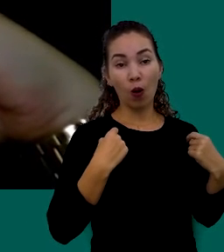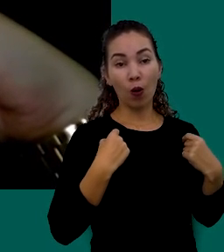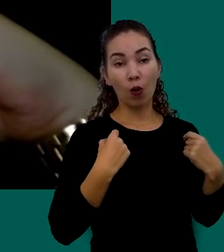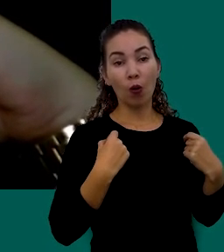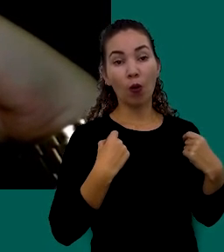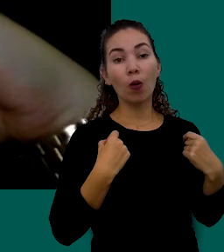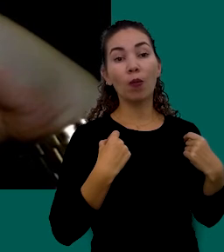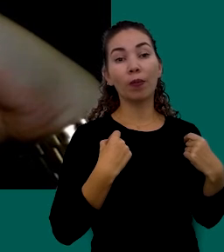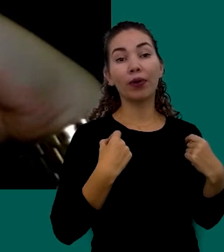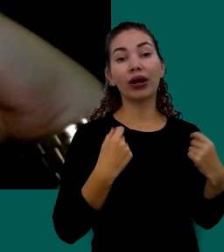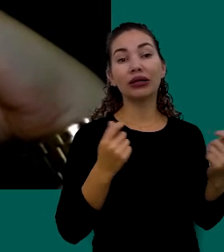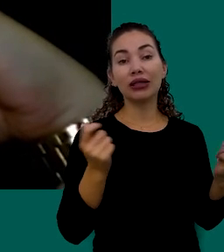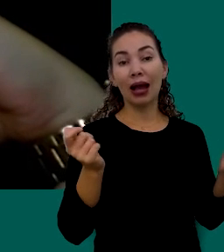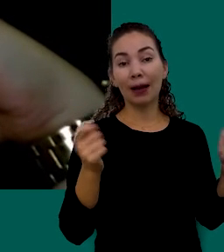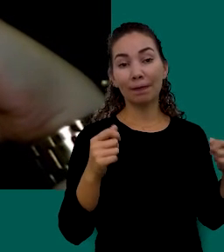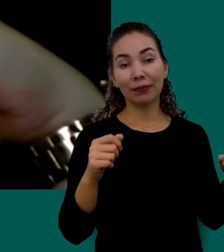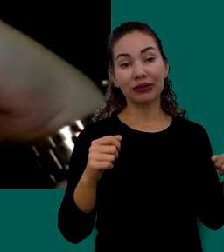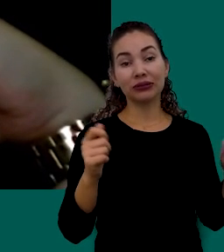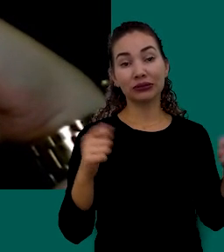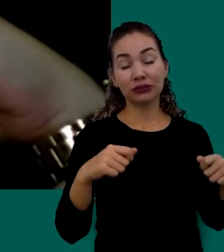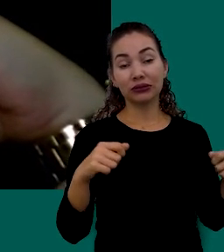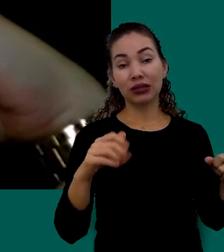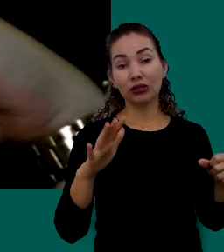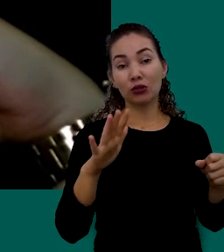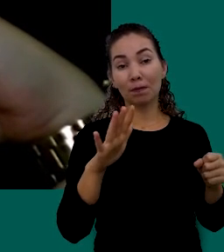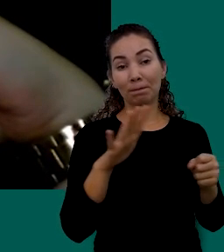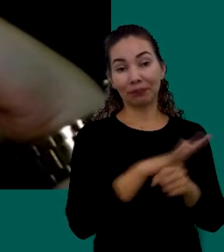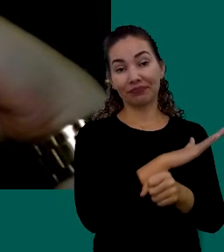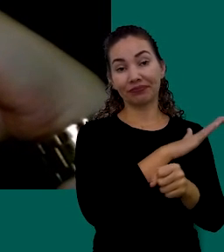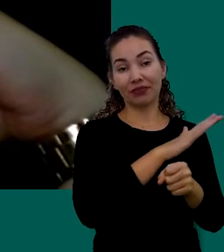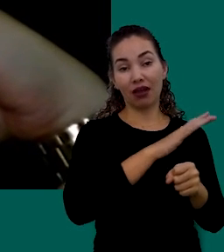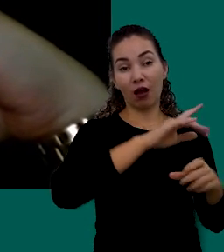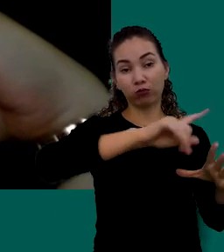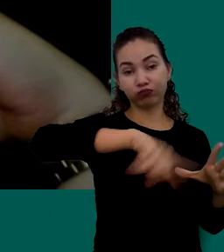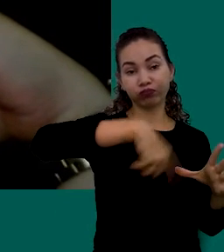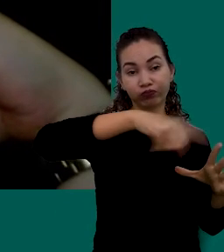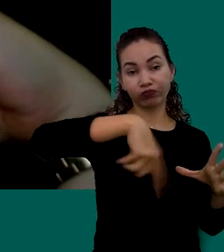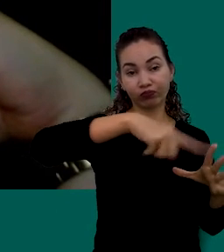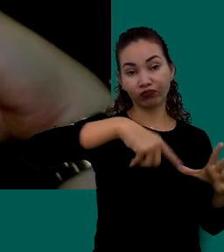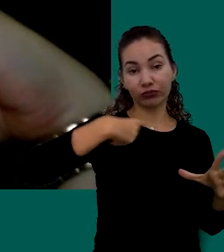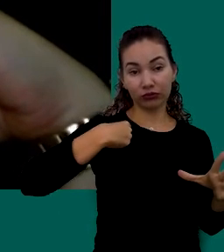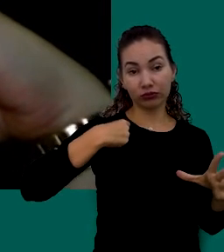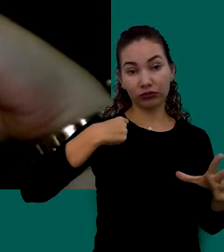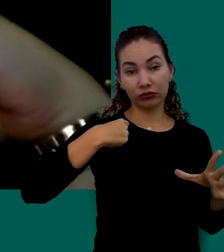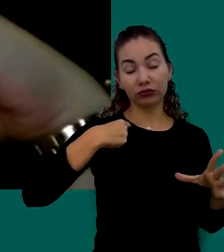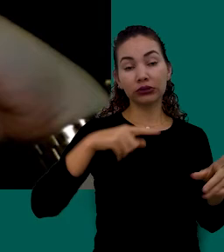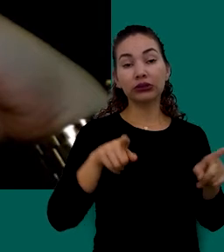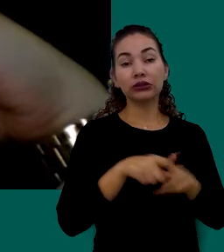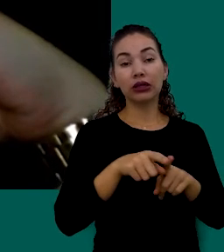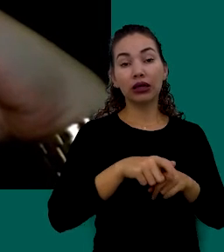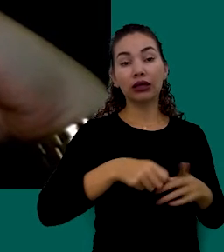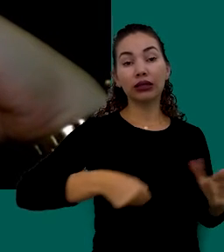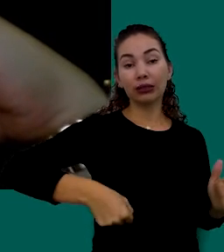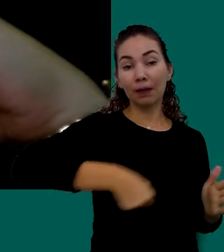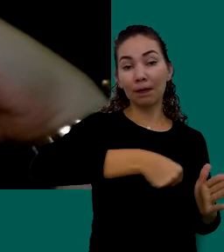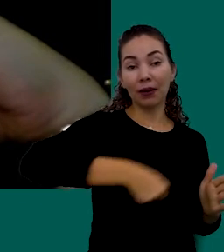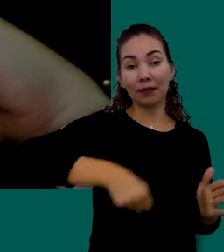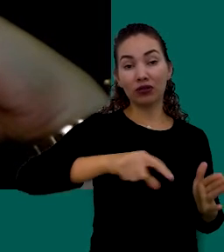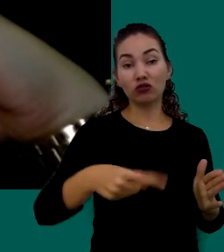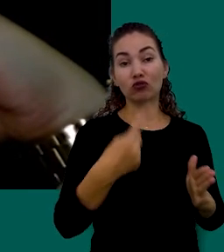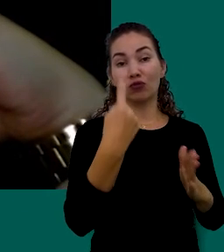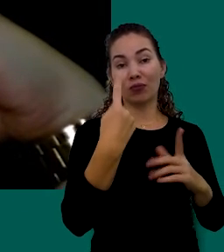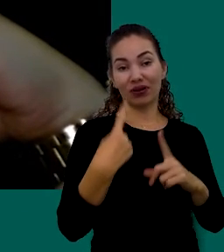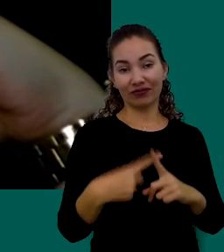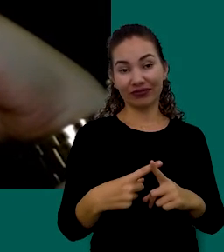A Capacidade Máxima Da Sua Máquina De Lavar E Também Passe As Roupas De Uma Só